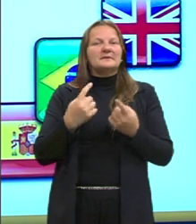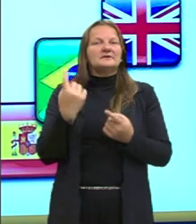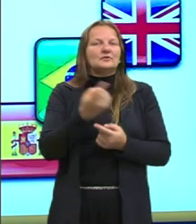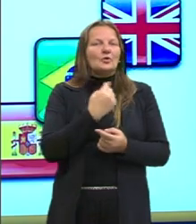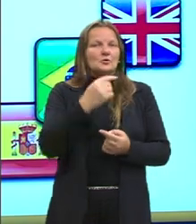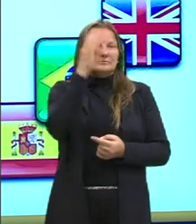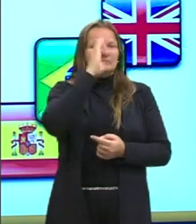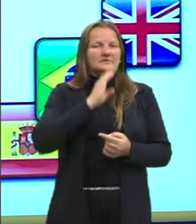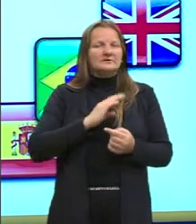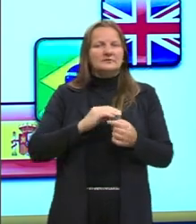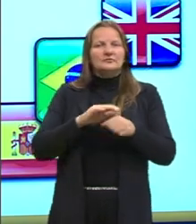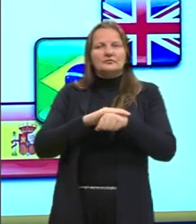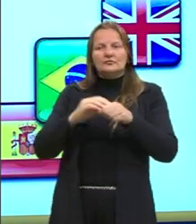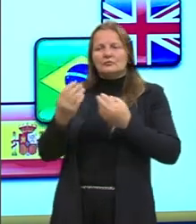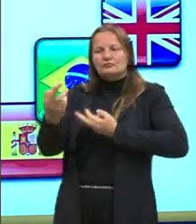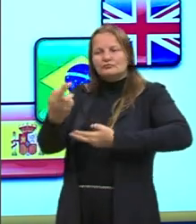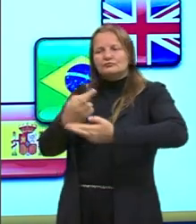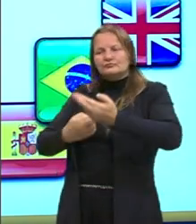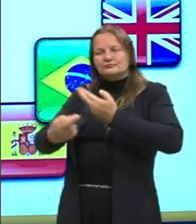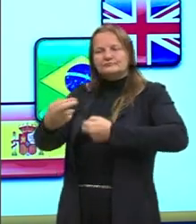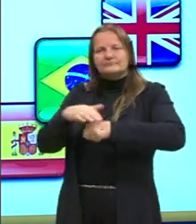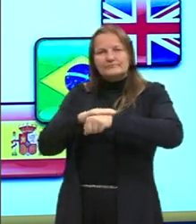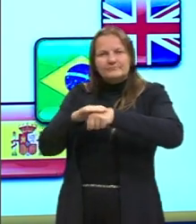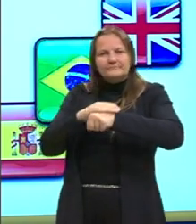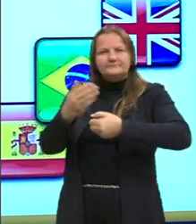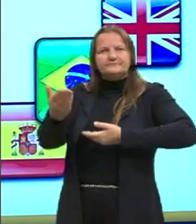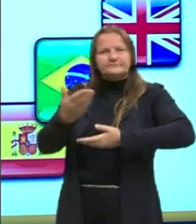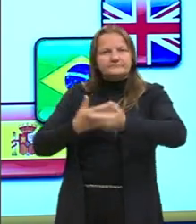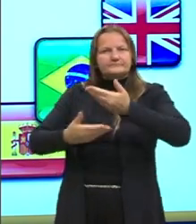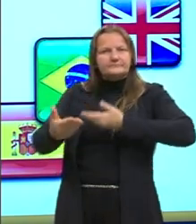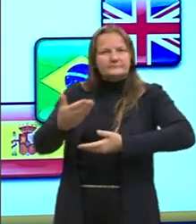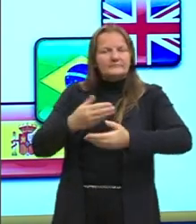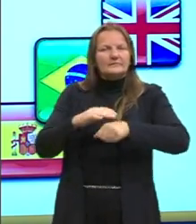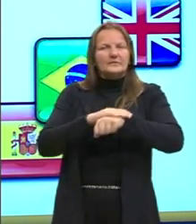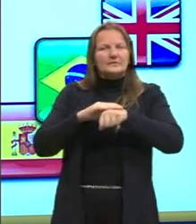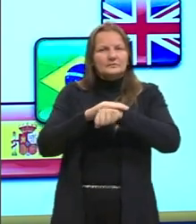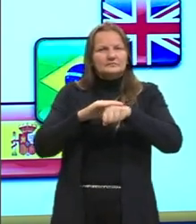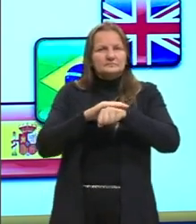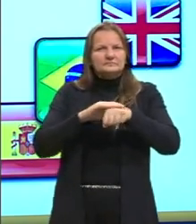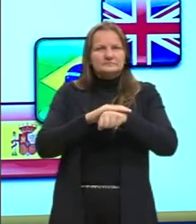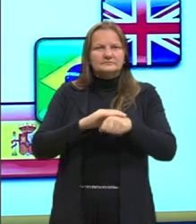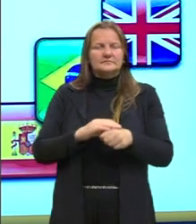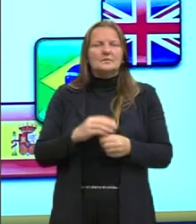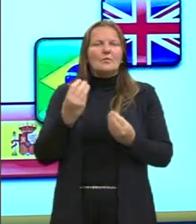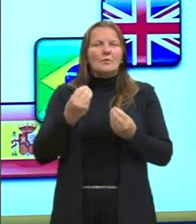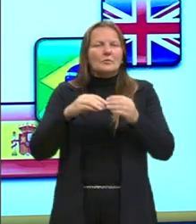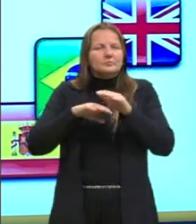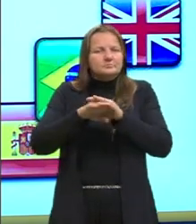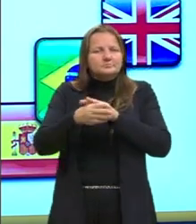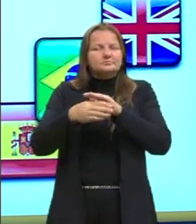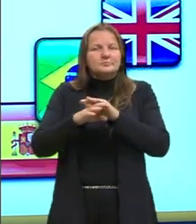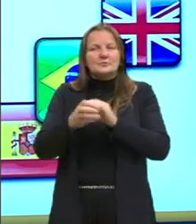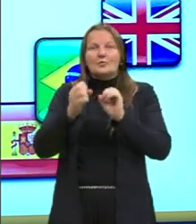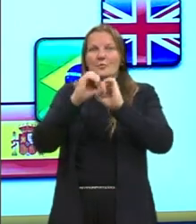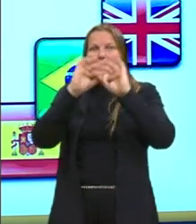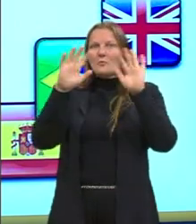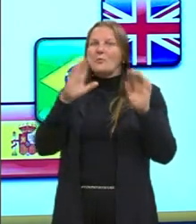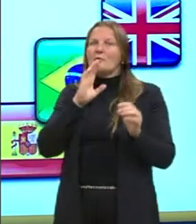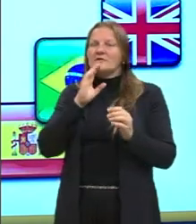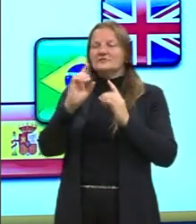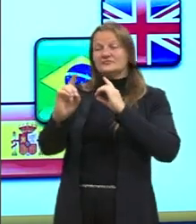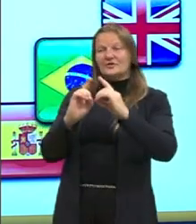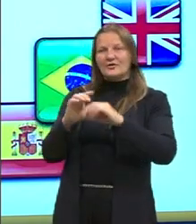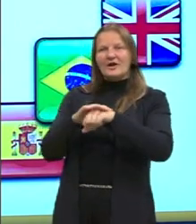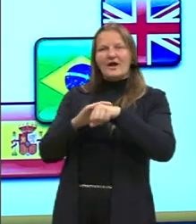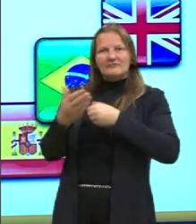brasileiros, vamos organizar intérpretes, nós vamos organizar uma forma para compreender e dialogar